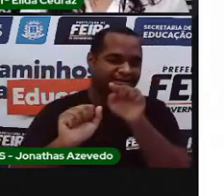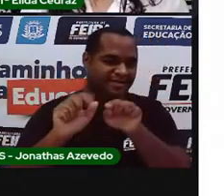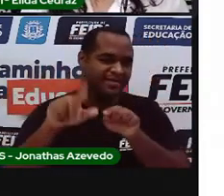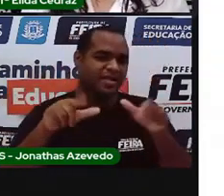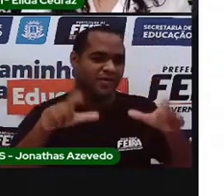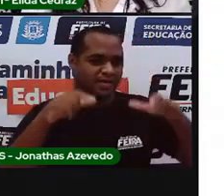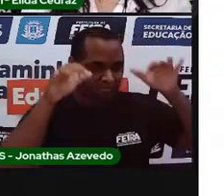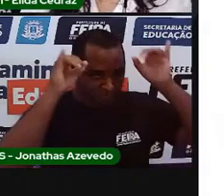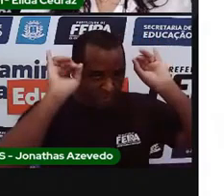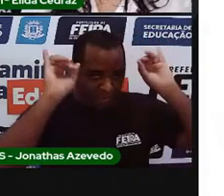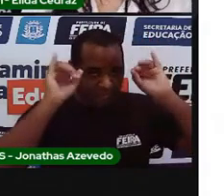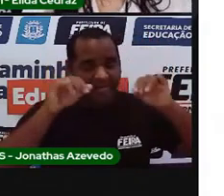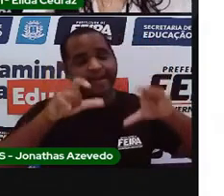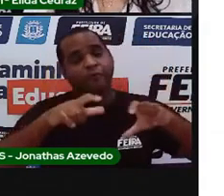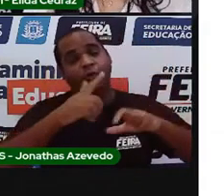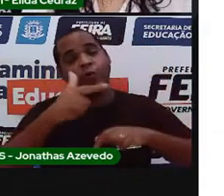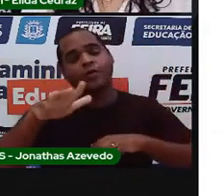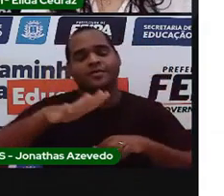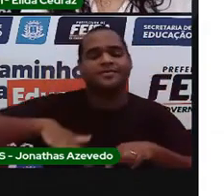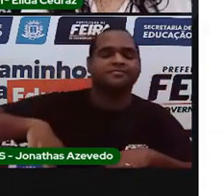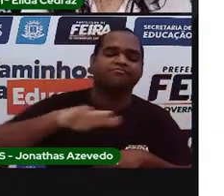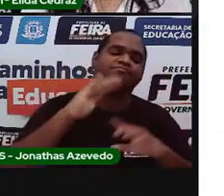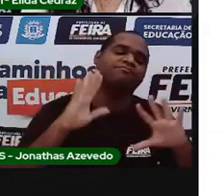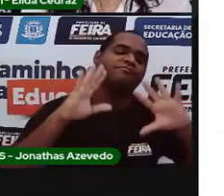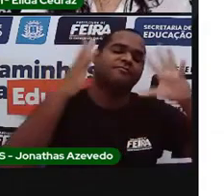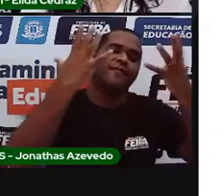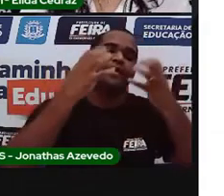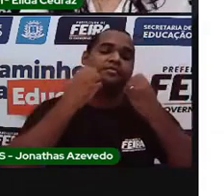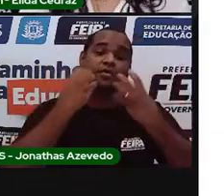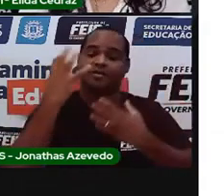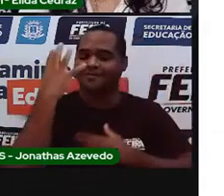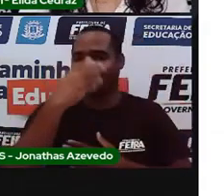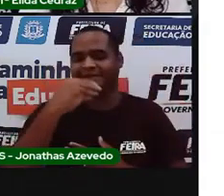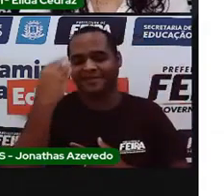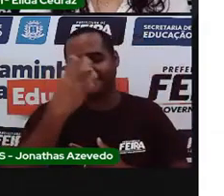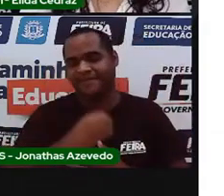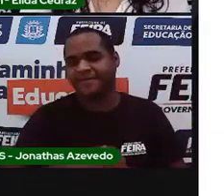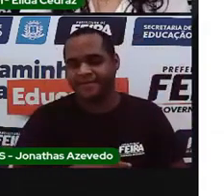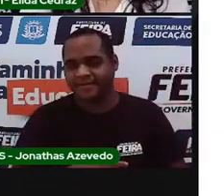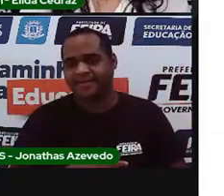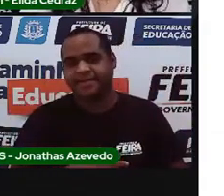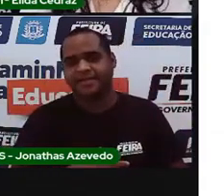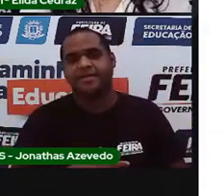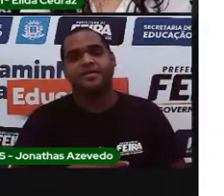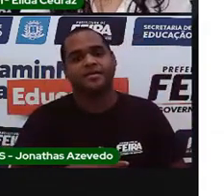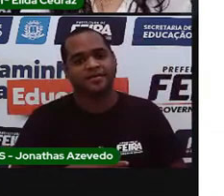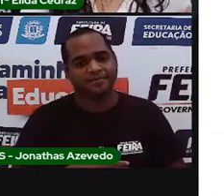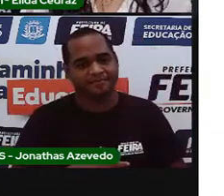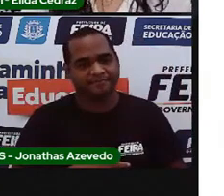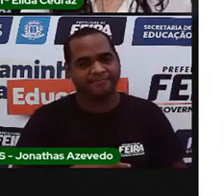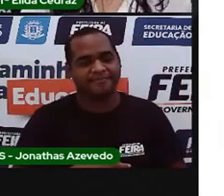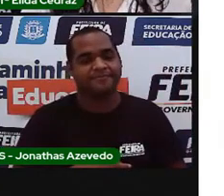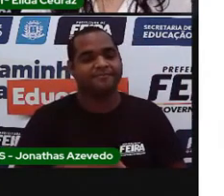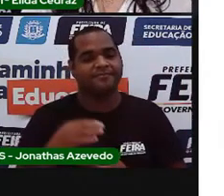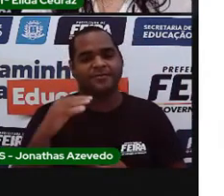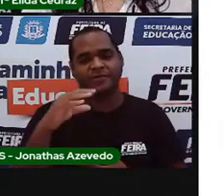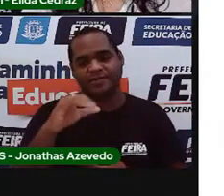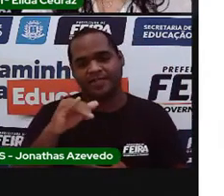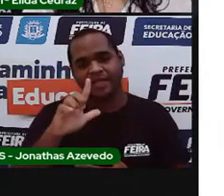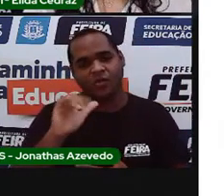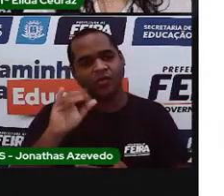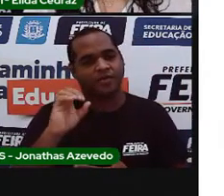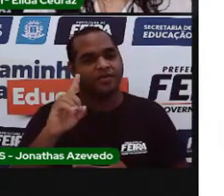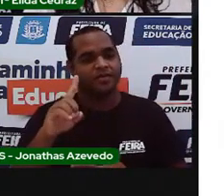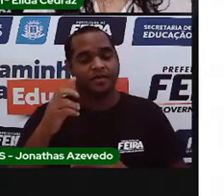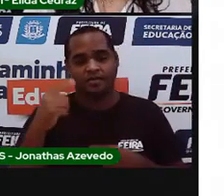nessa região também tem uma festa muito linda. O sírio é uma festa de